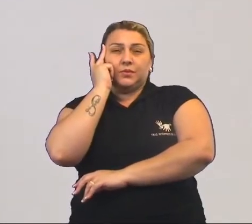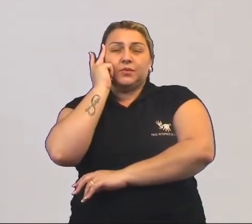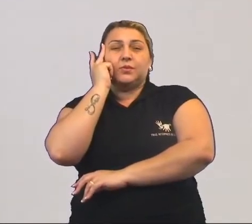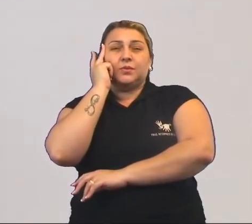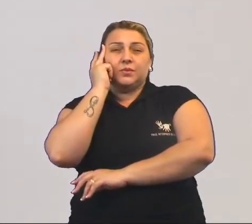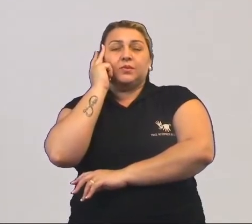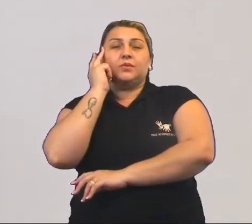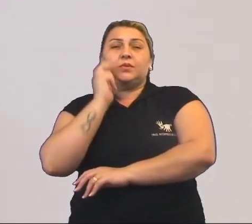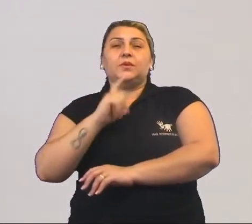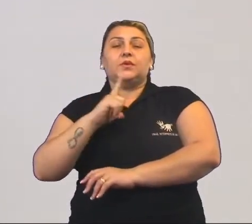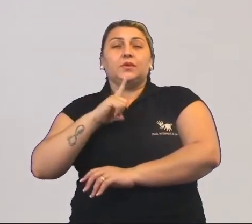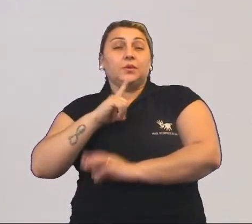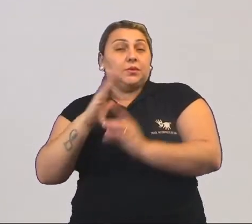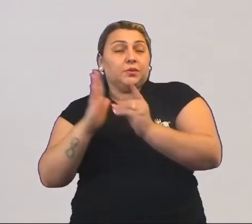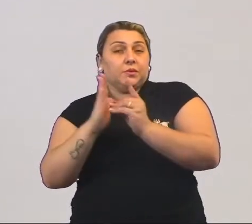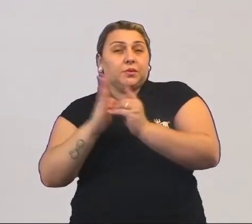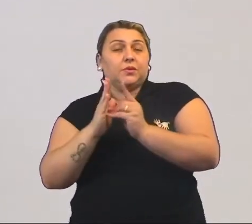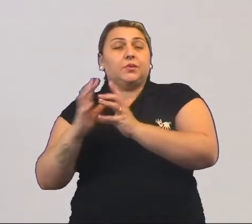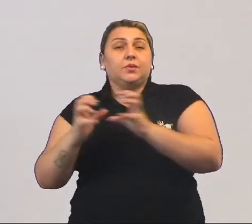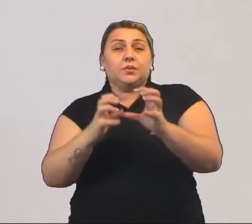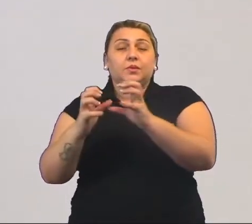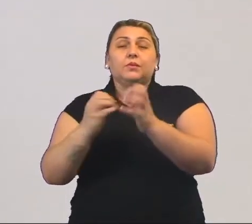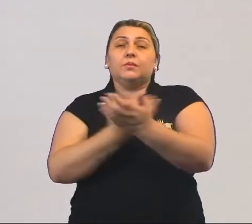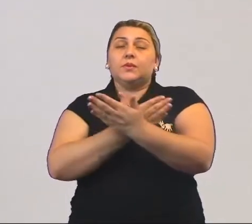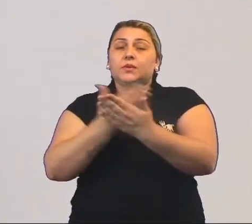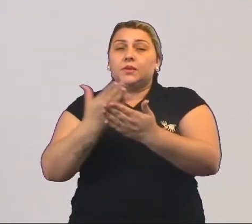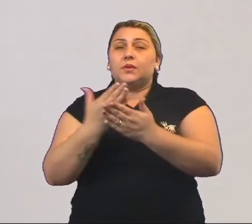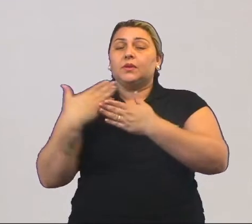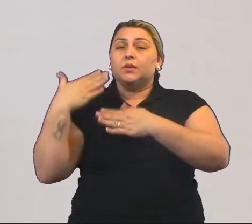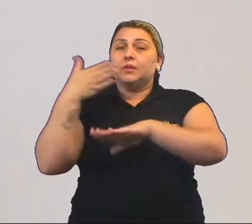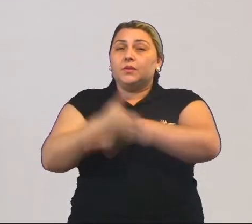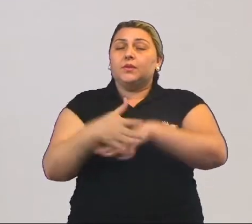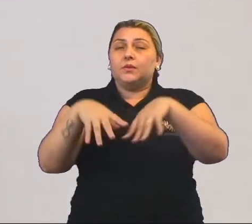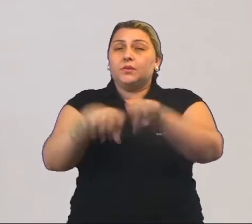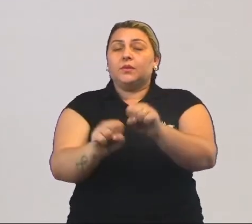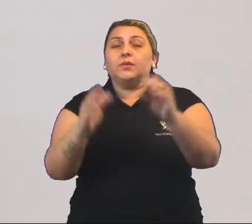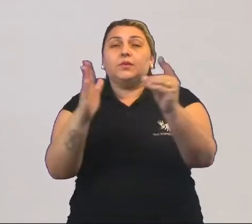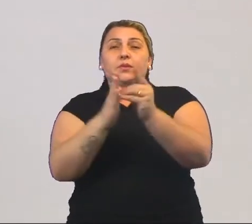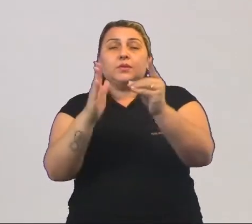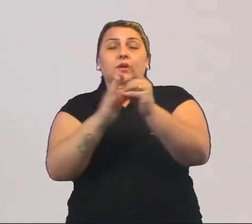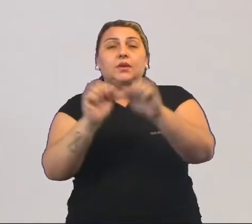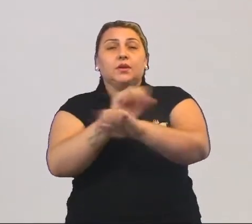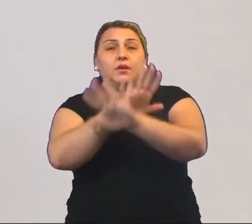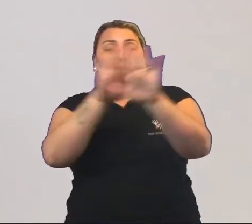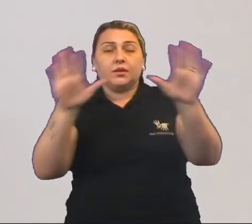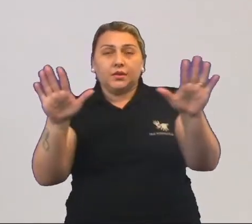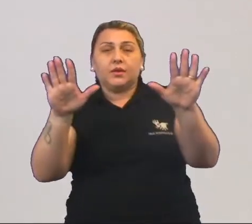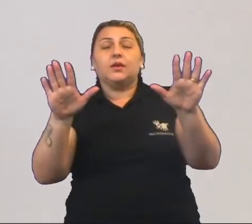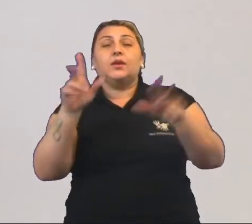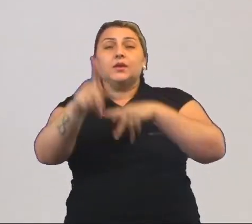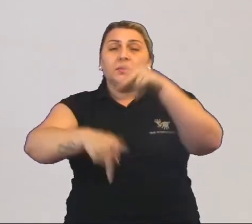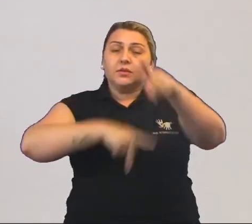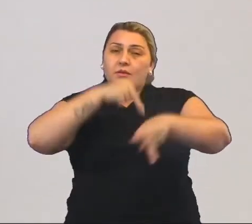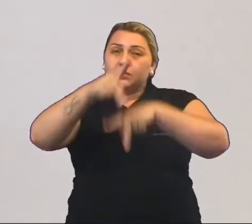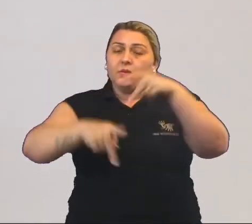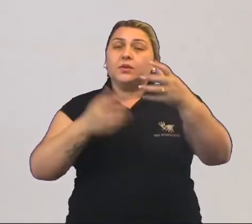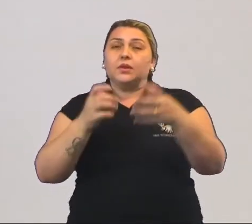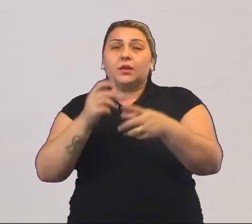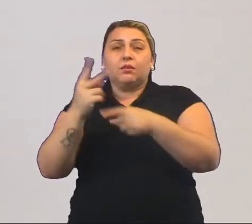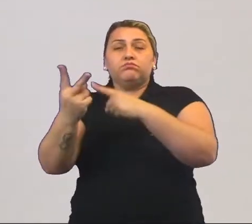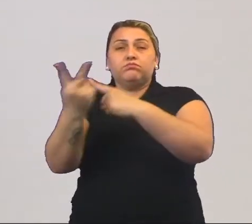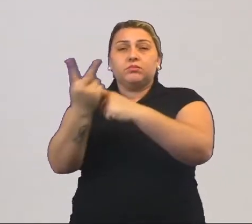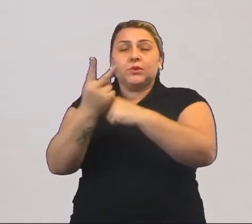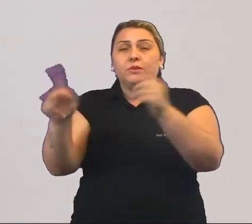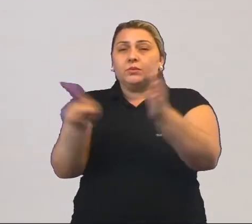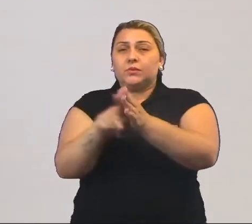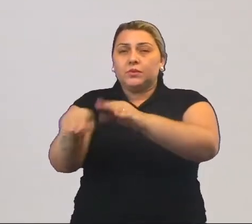populações indígenas. E quando eles começaram a invadir a terra desses indígenas, obviamente, esses povos quiseram proteger as